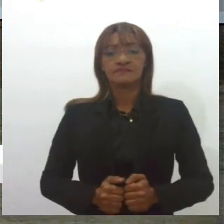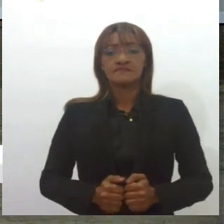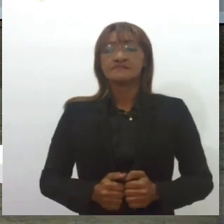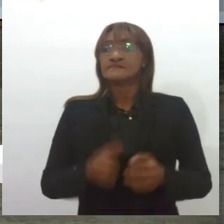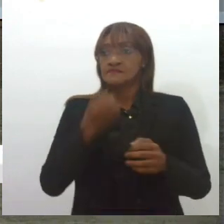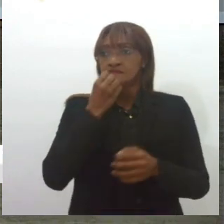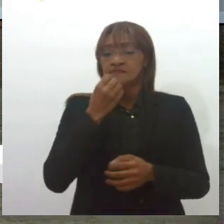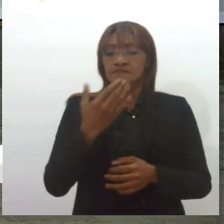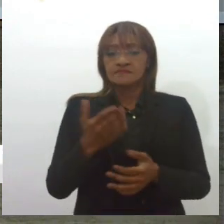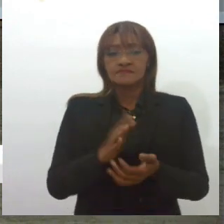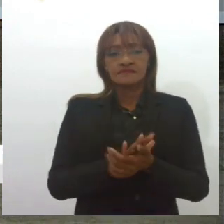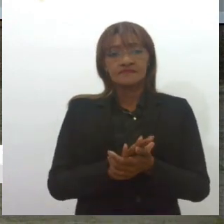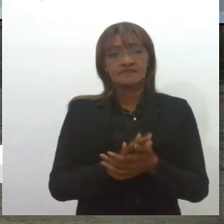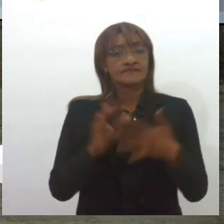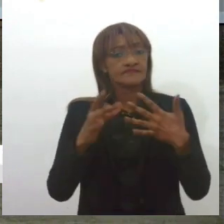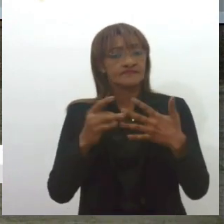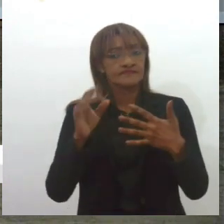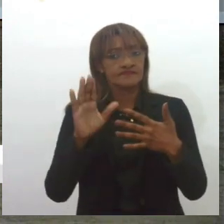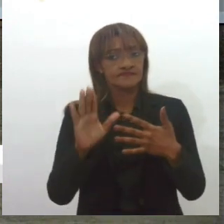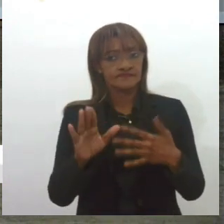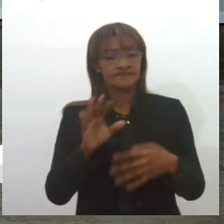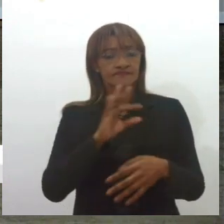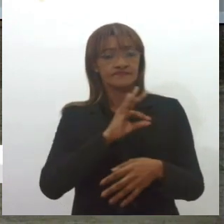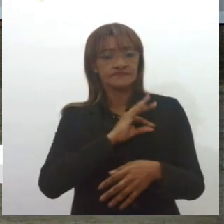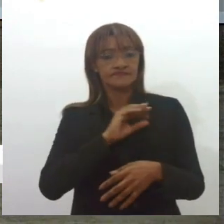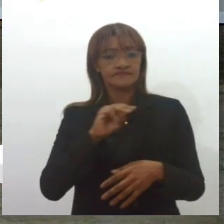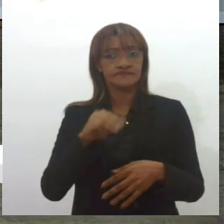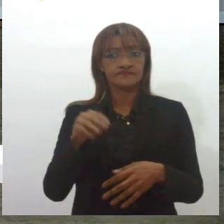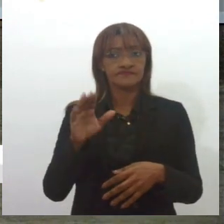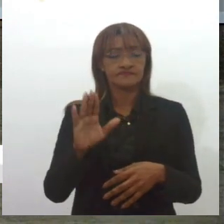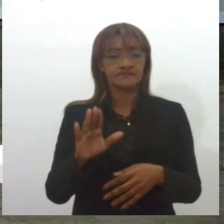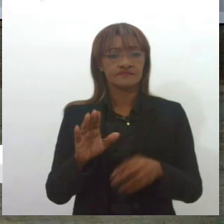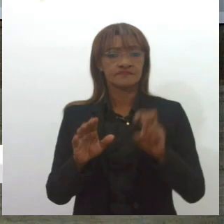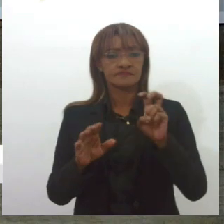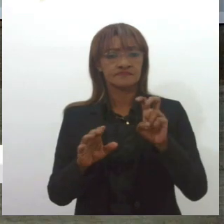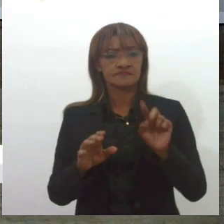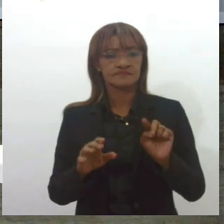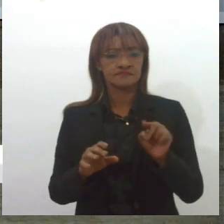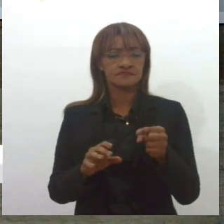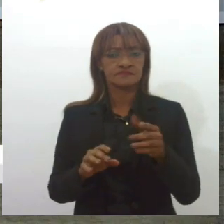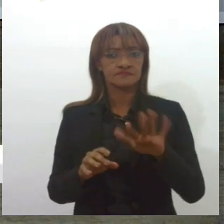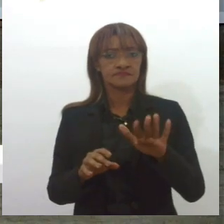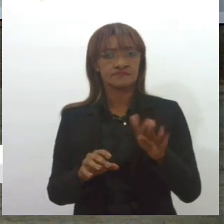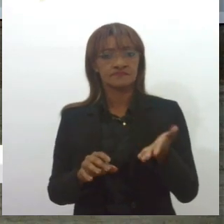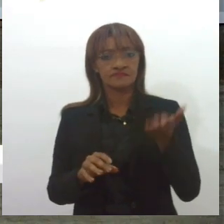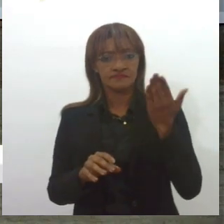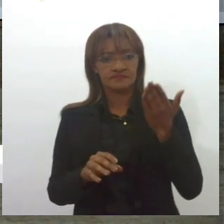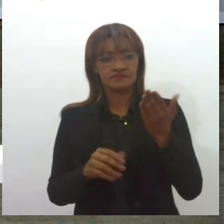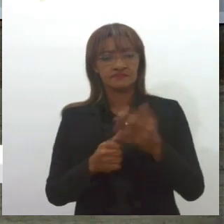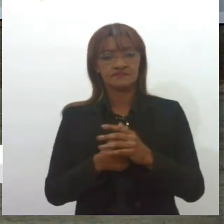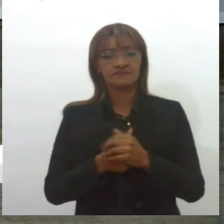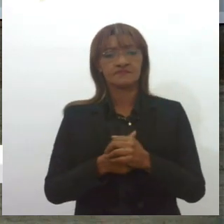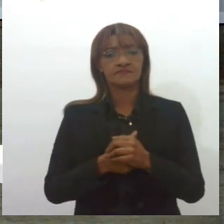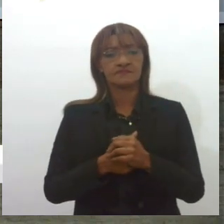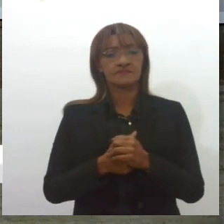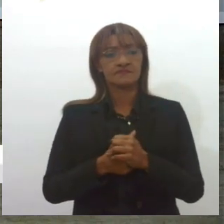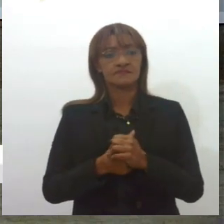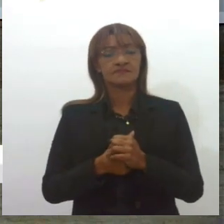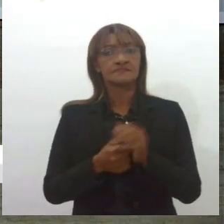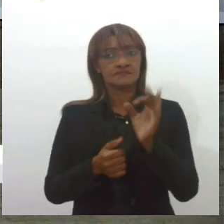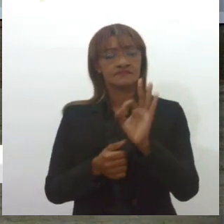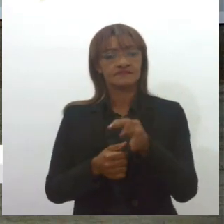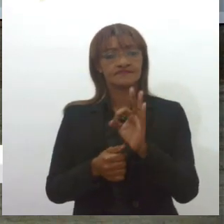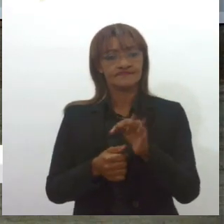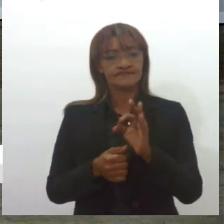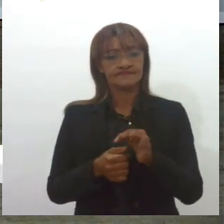bom. Só frisando, então, na Polícia Militar, em torno aí de 5 mil, pouco mais de 5 mil, não é, Manuela? E menos